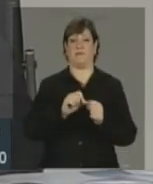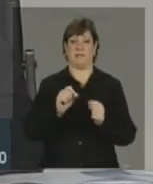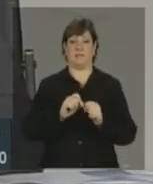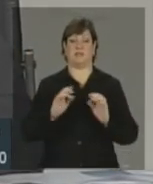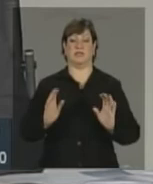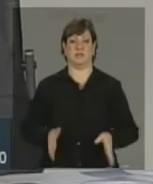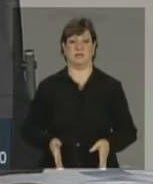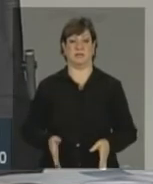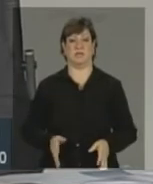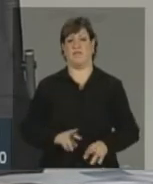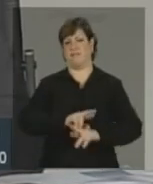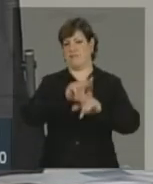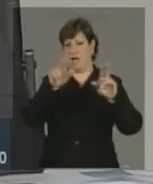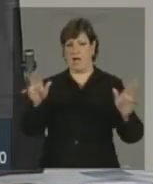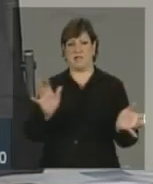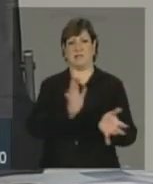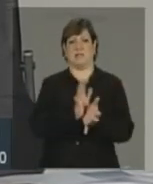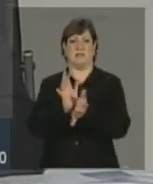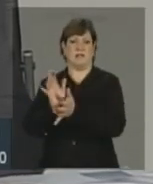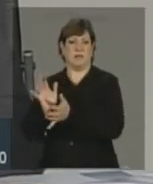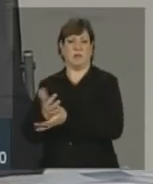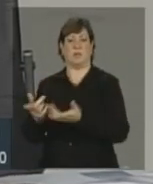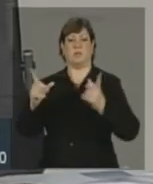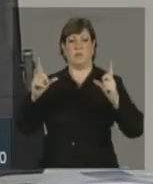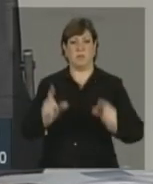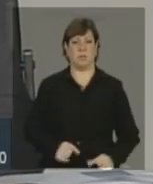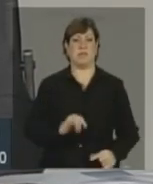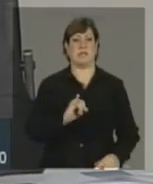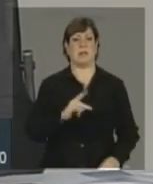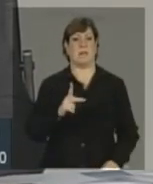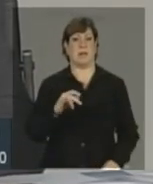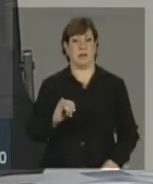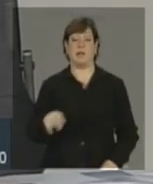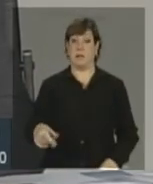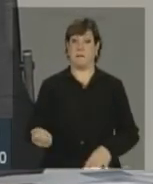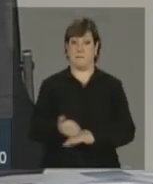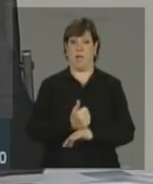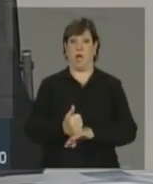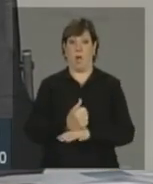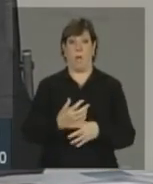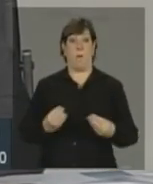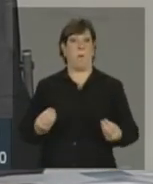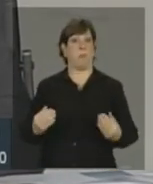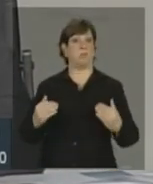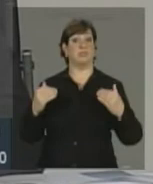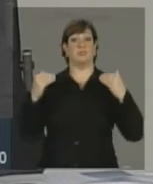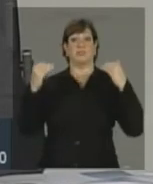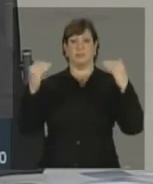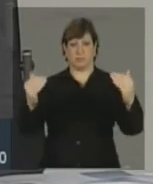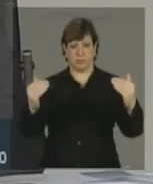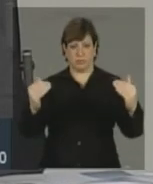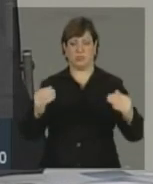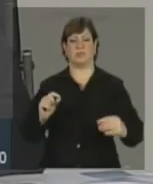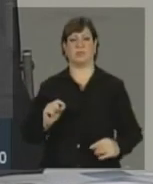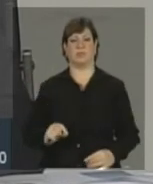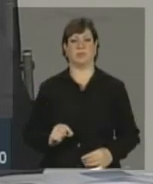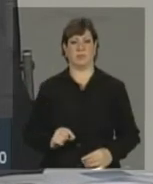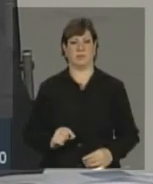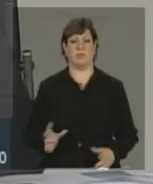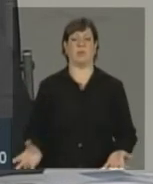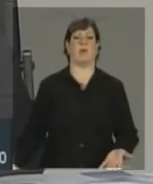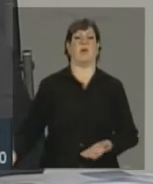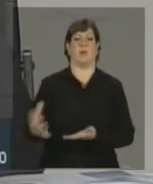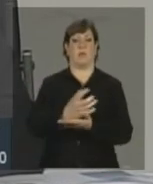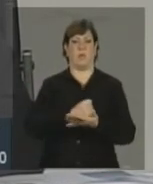com vários setores de redução do IPI, melhorou significativamente a